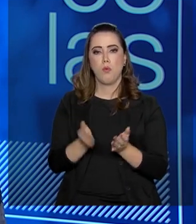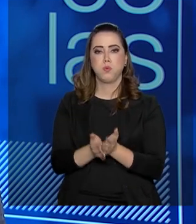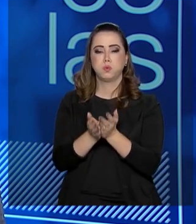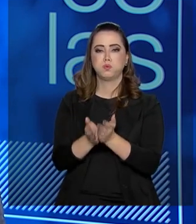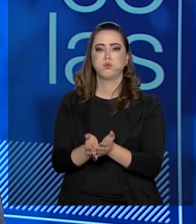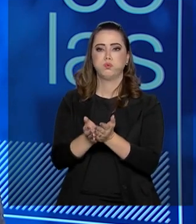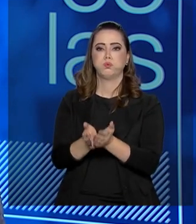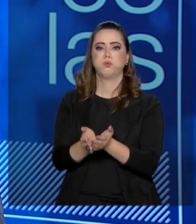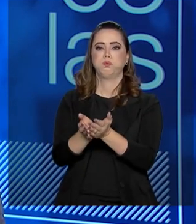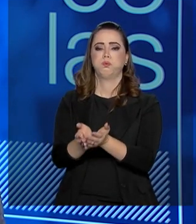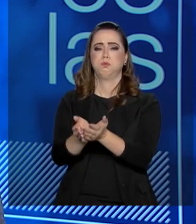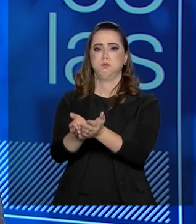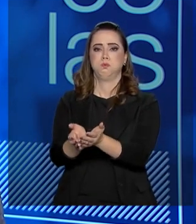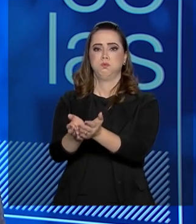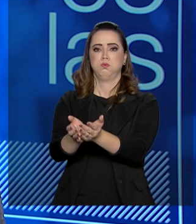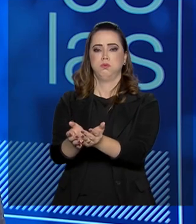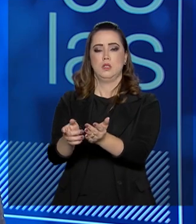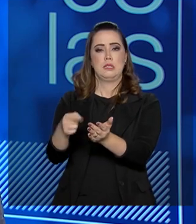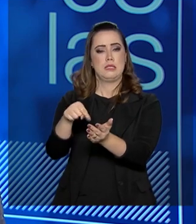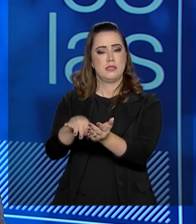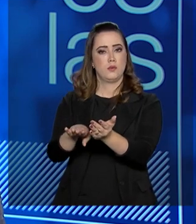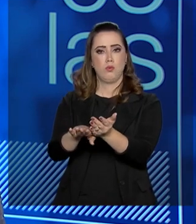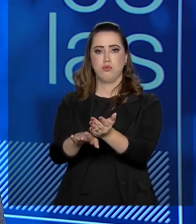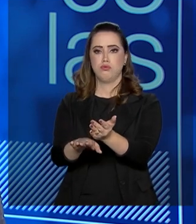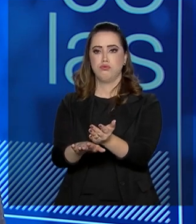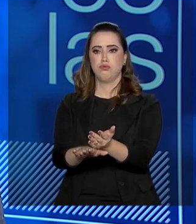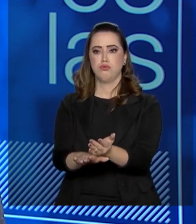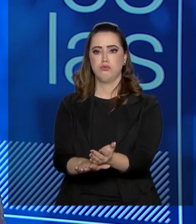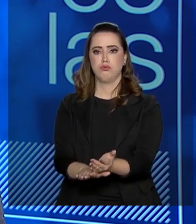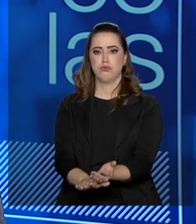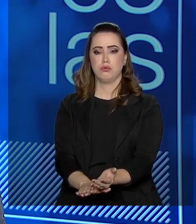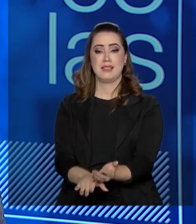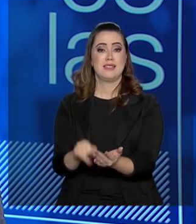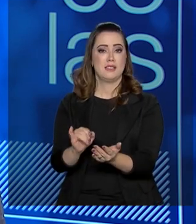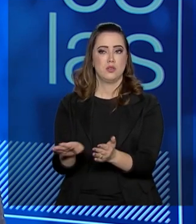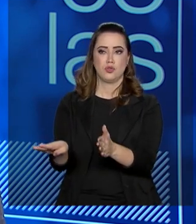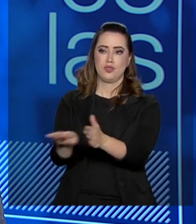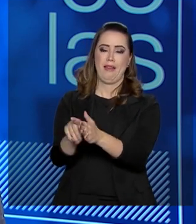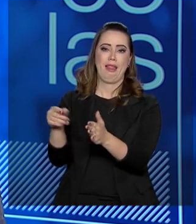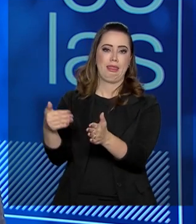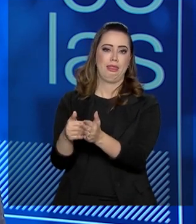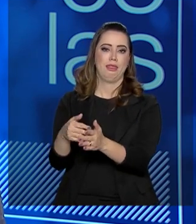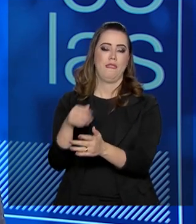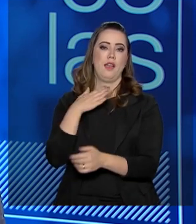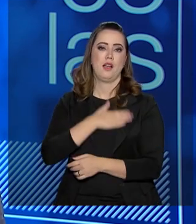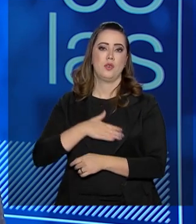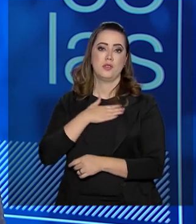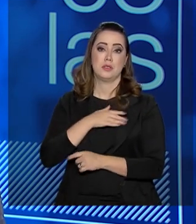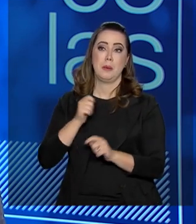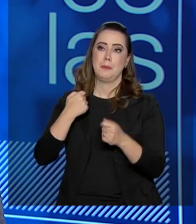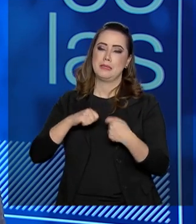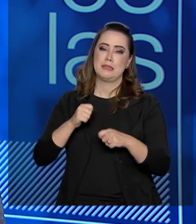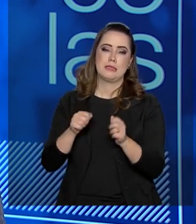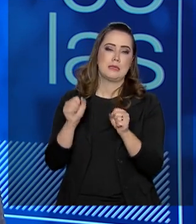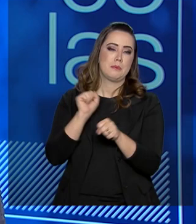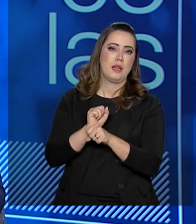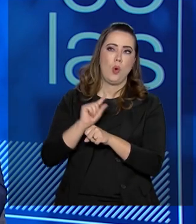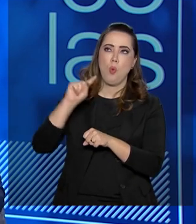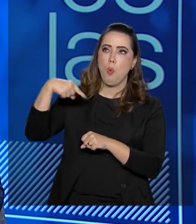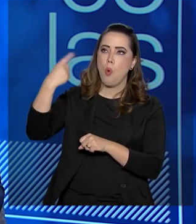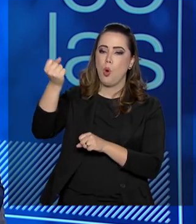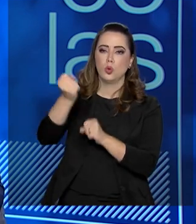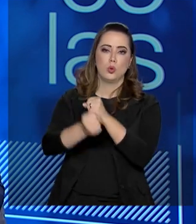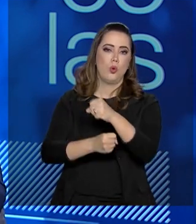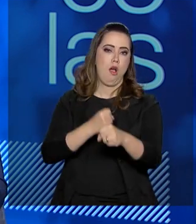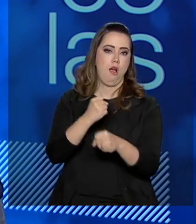o ponto de encontro. Se não forem entregues durante esse agosto próximo, teremos que esperar o próximo ano. E aí